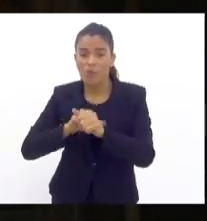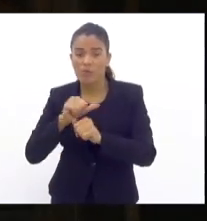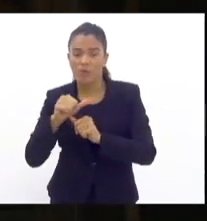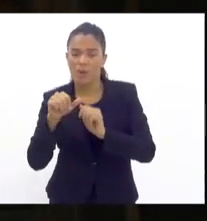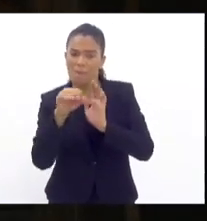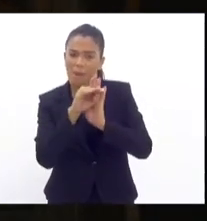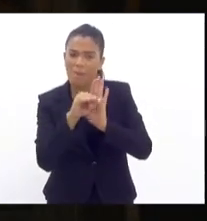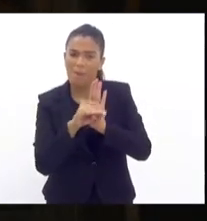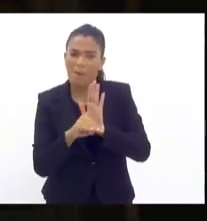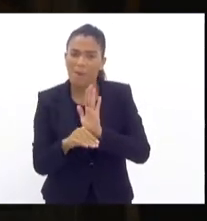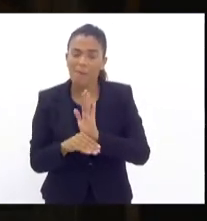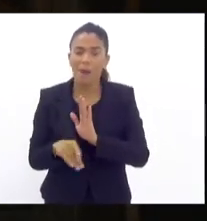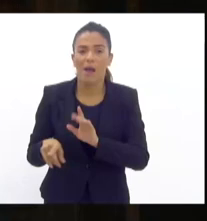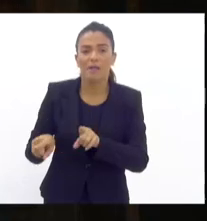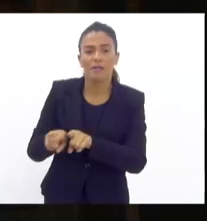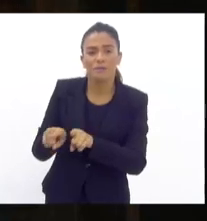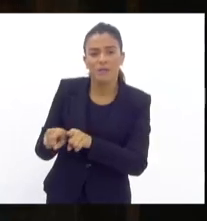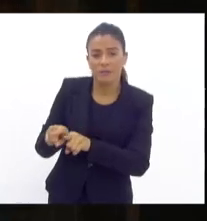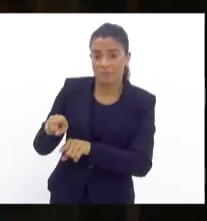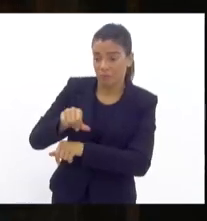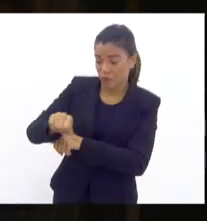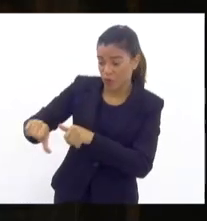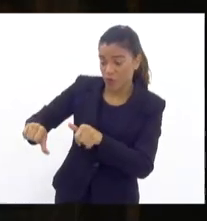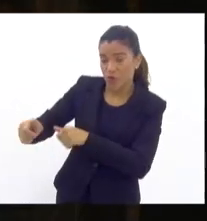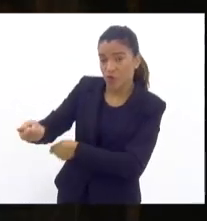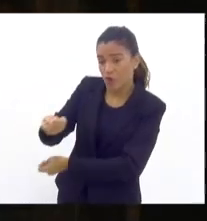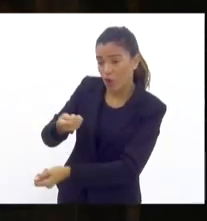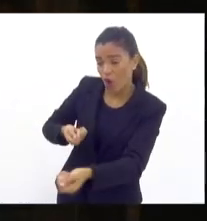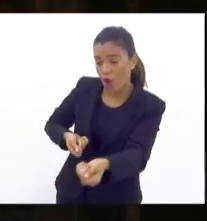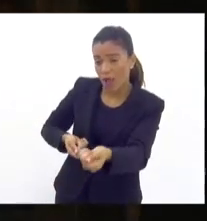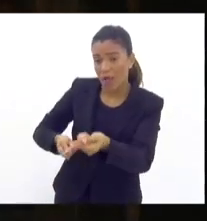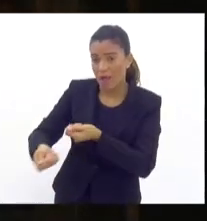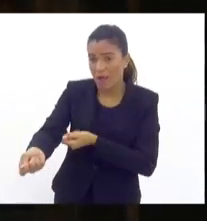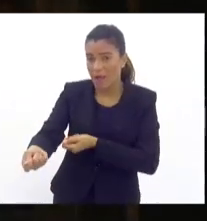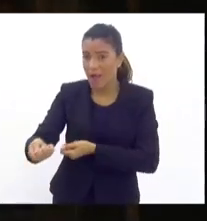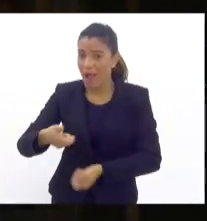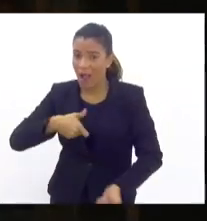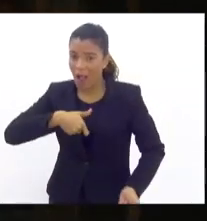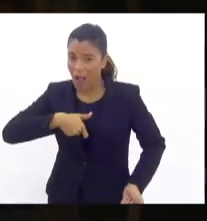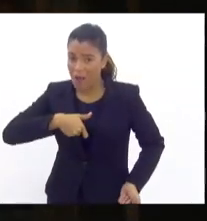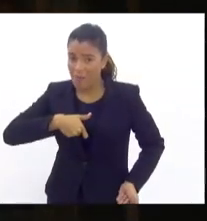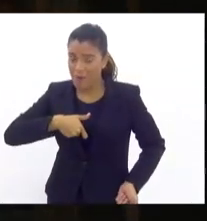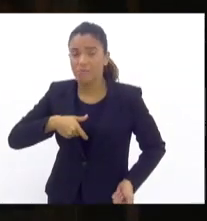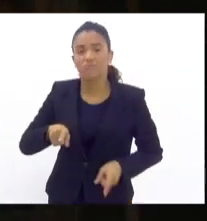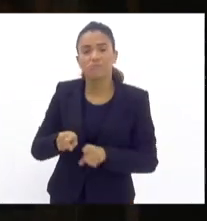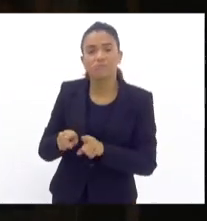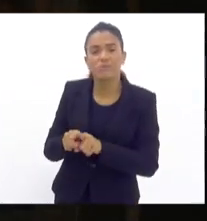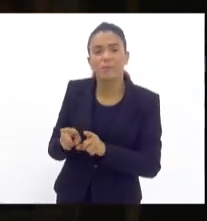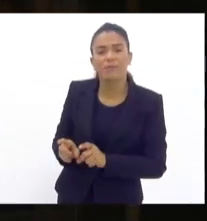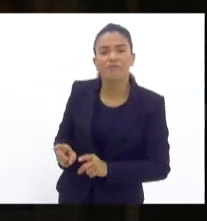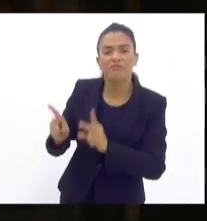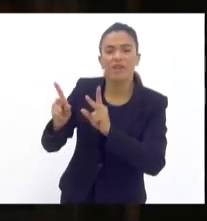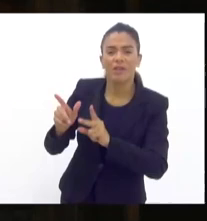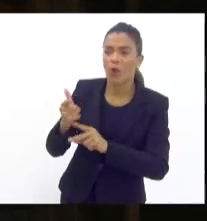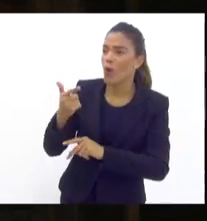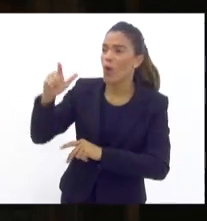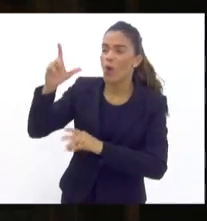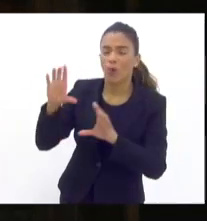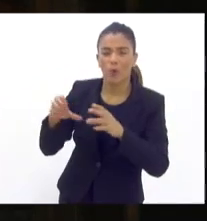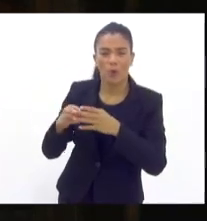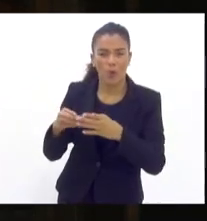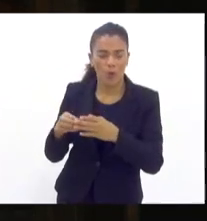ofertados em troca de armas, drogas, são revendidos para quadrilhas de outros estados